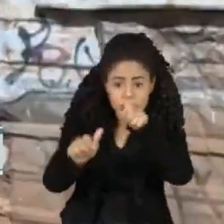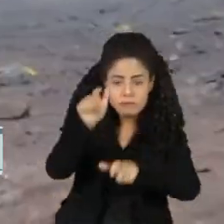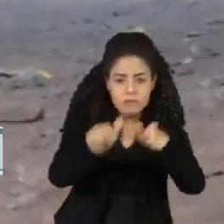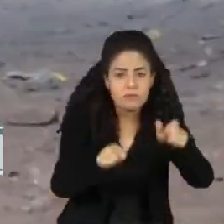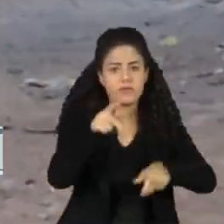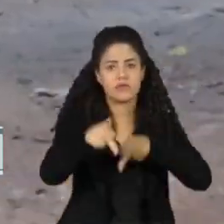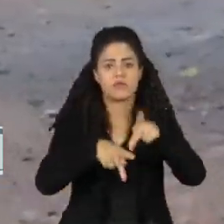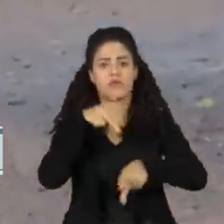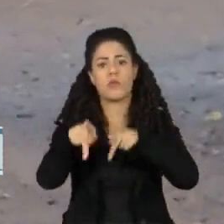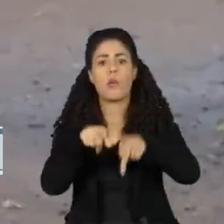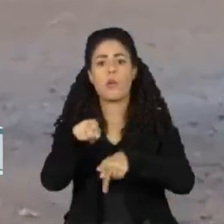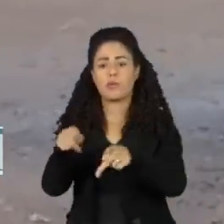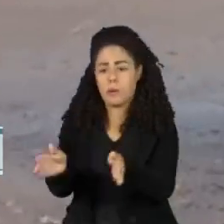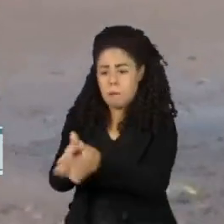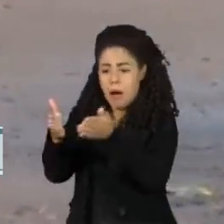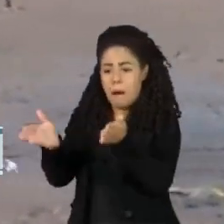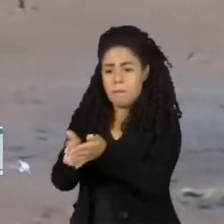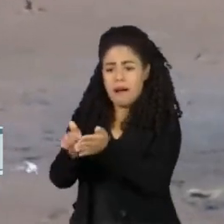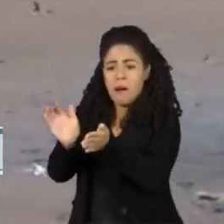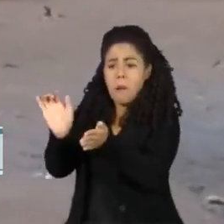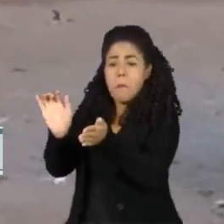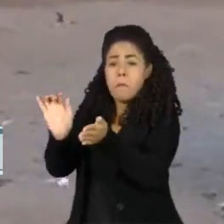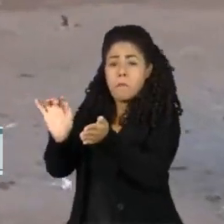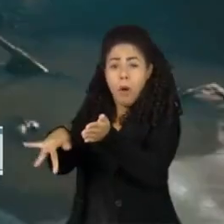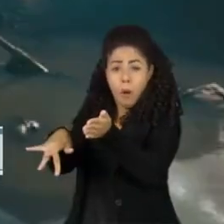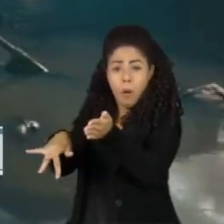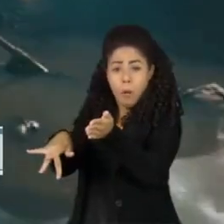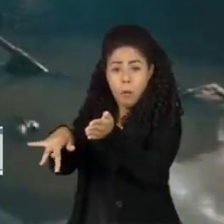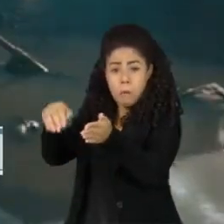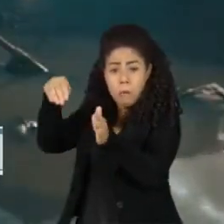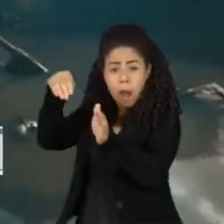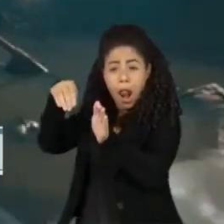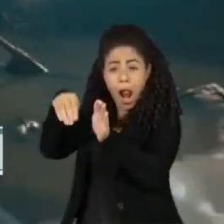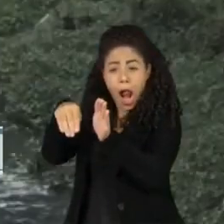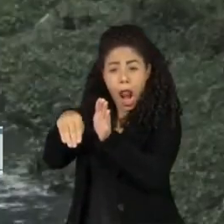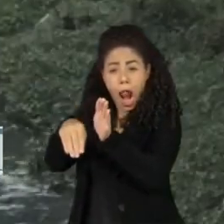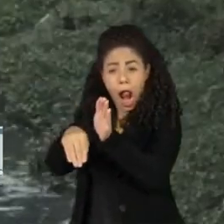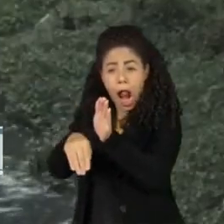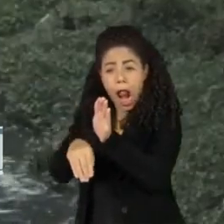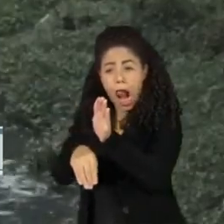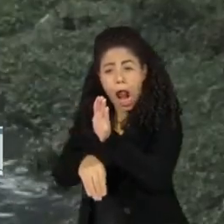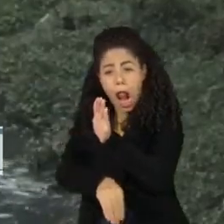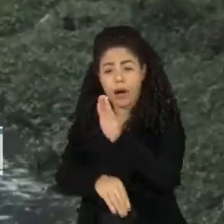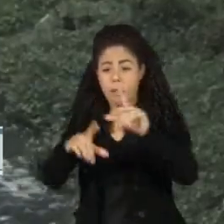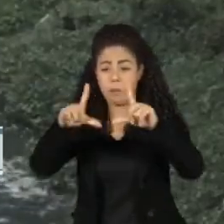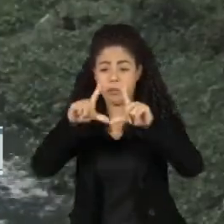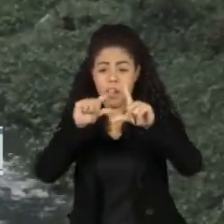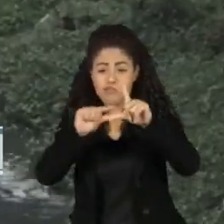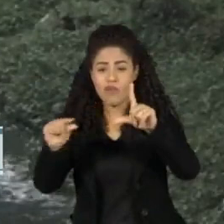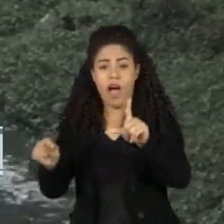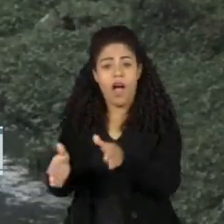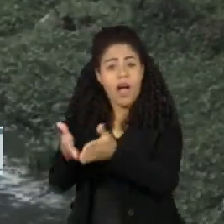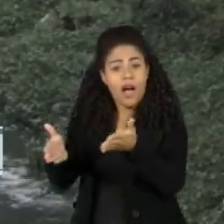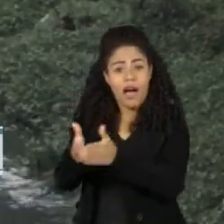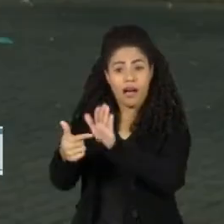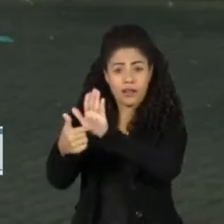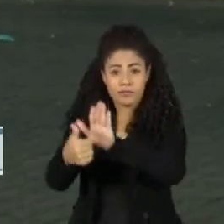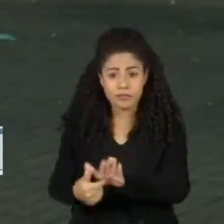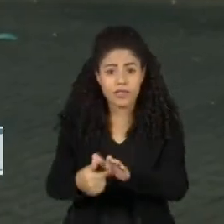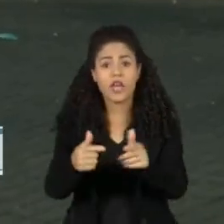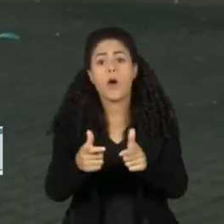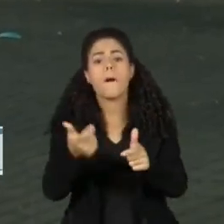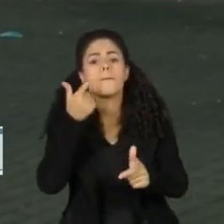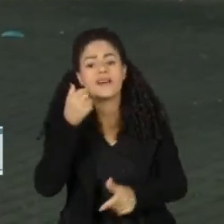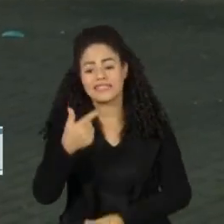empurrados para a linha mais baixa da pirâmide social. Segundo o estudo do Instituto de Pesquisa Econômica Aplicada,